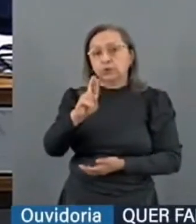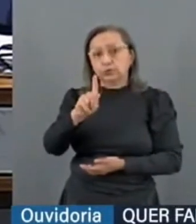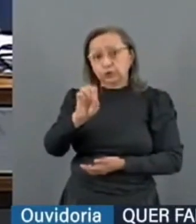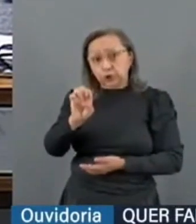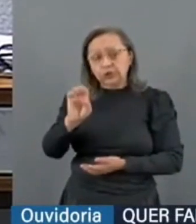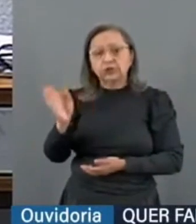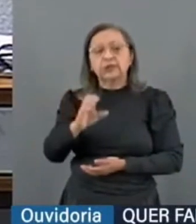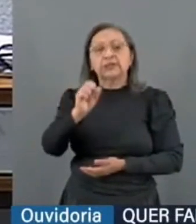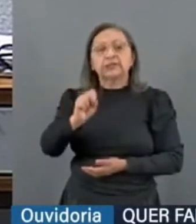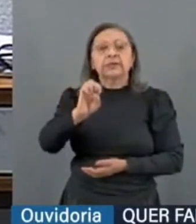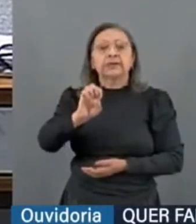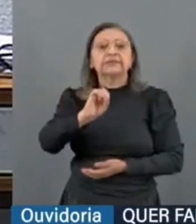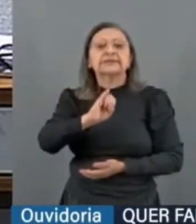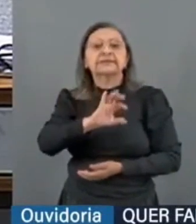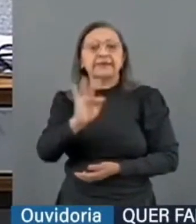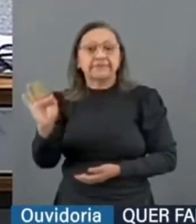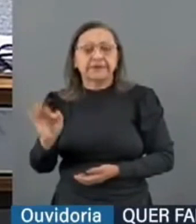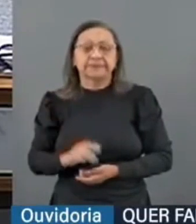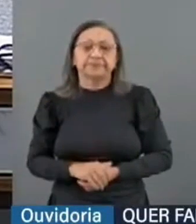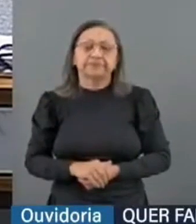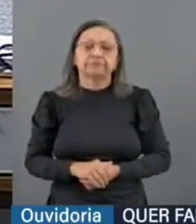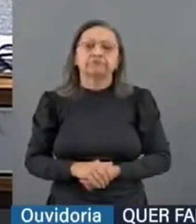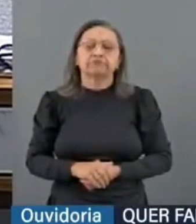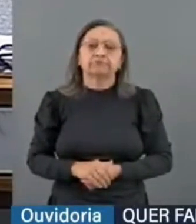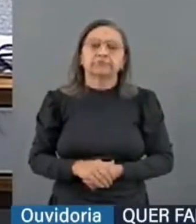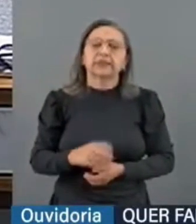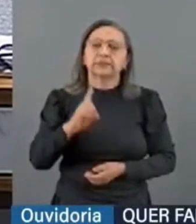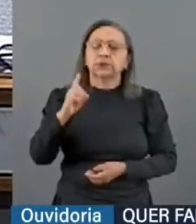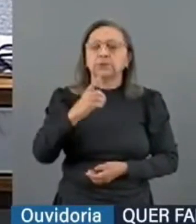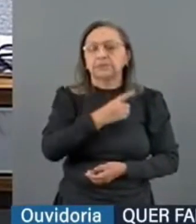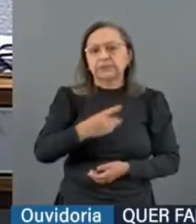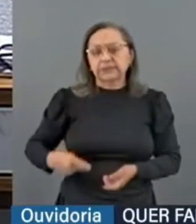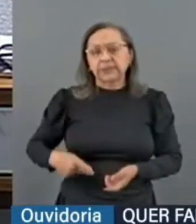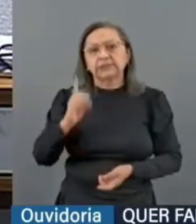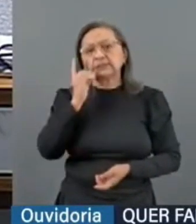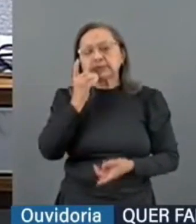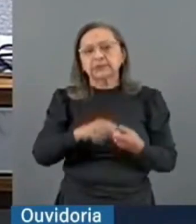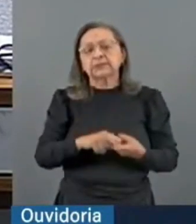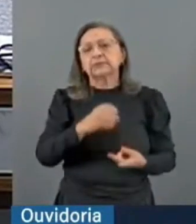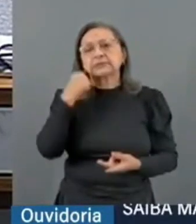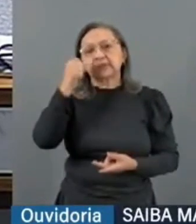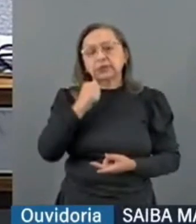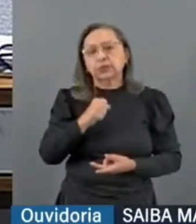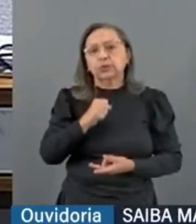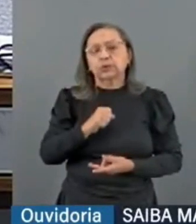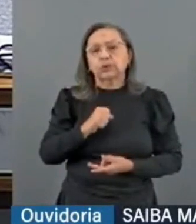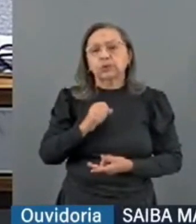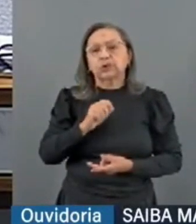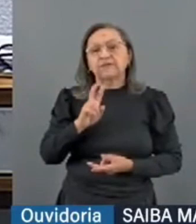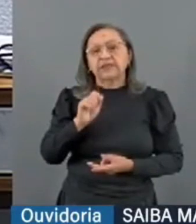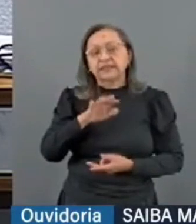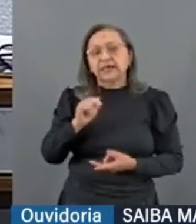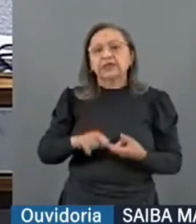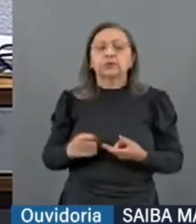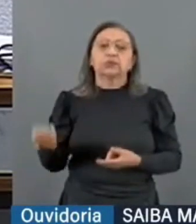Senhor presidente Davi Alcolombre, senador veneziano, senador Weberton, doutor Zanin, muito bom dia.